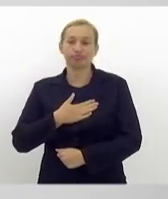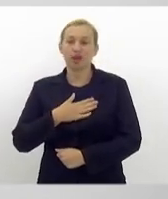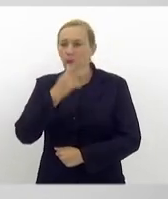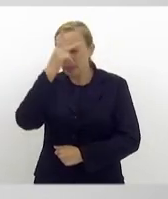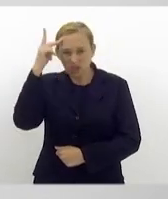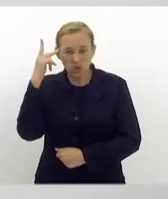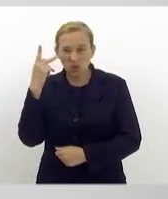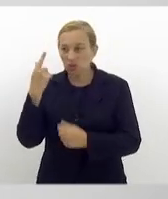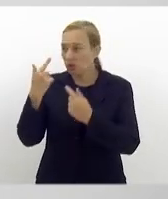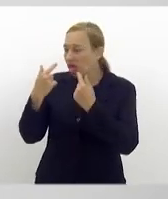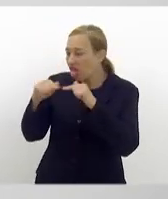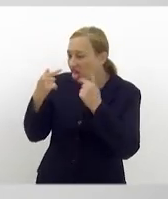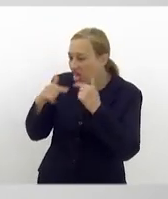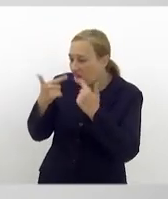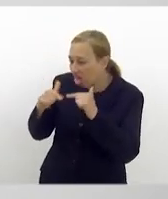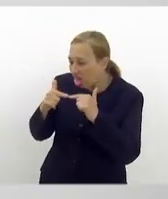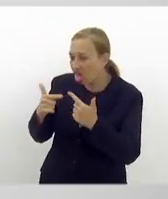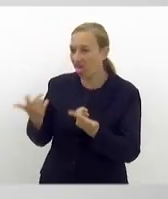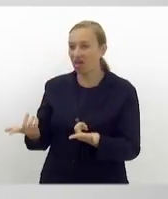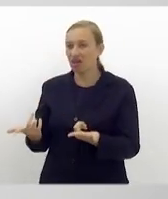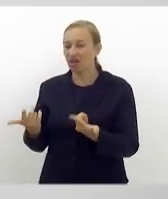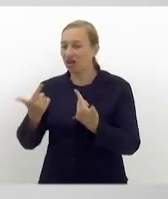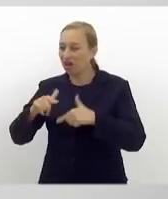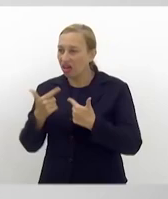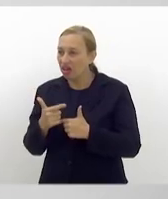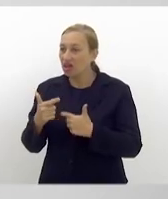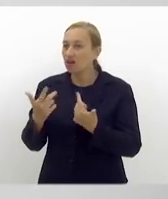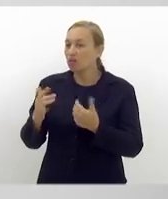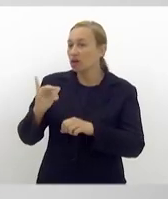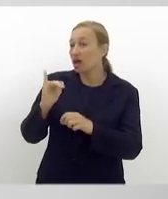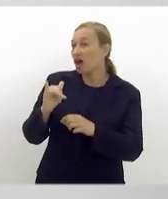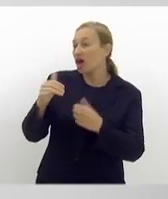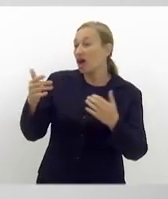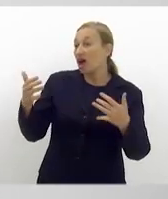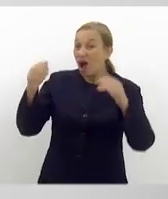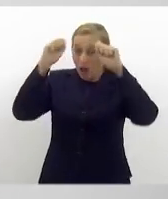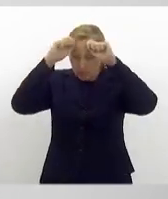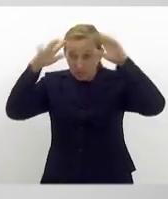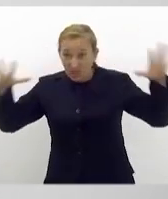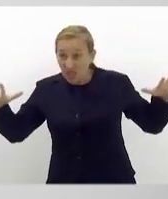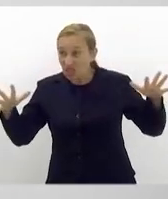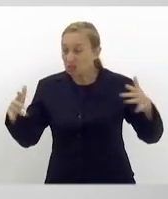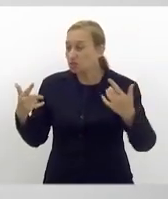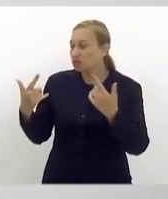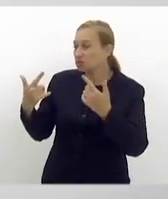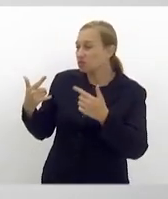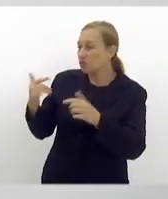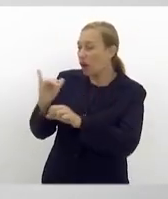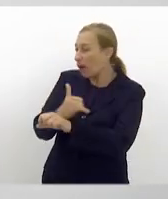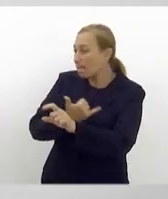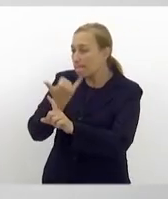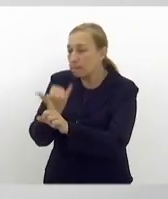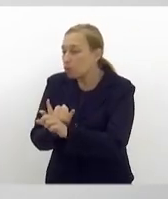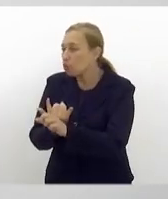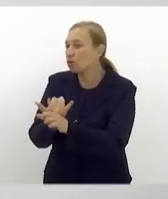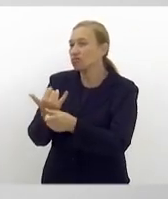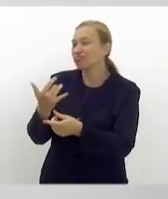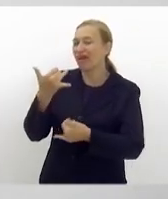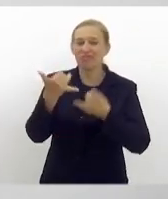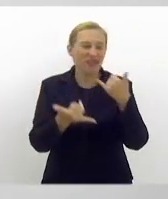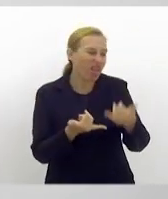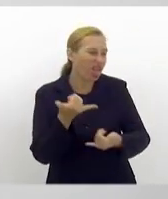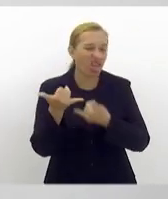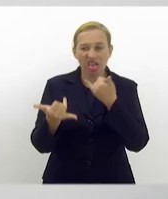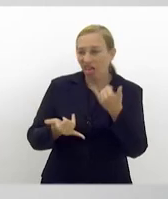fazer bullying, ia rir, que autismo não é xingamento, não existe brincadeira com autismo ou nenhuma